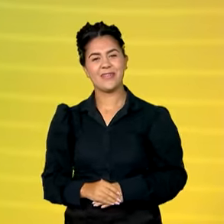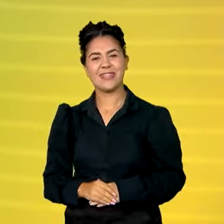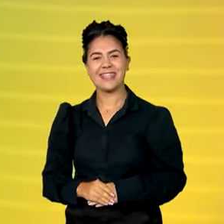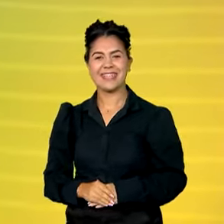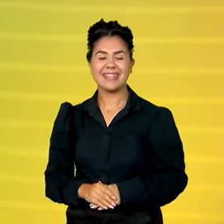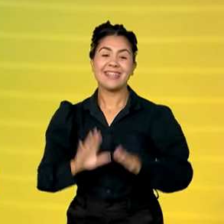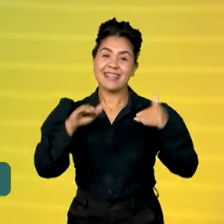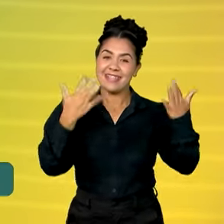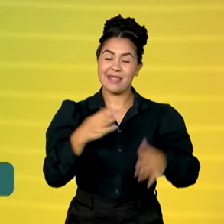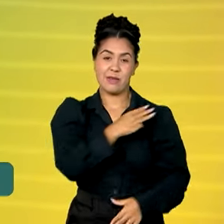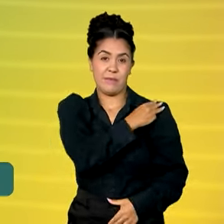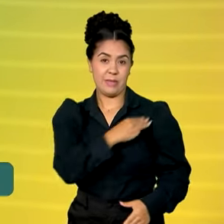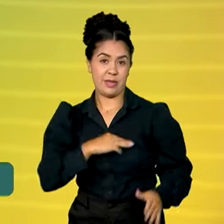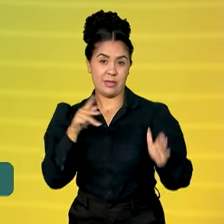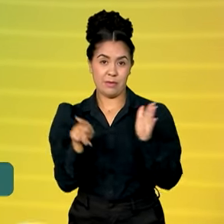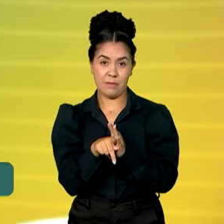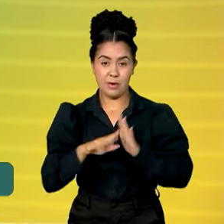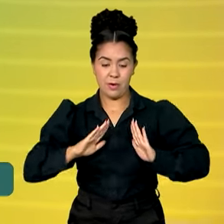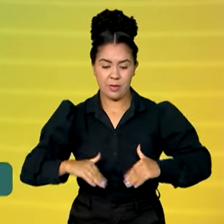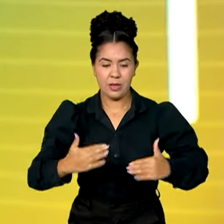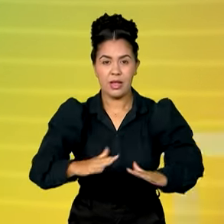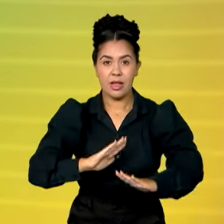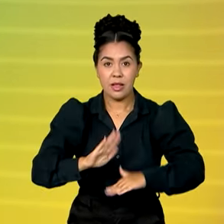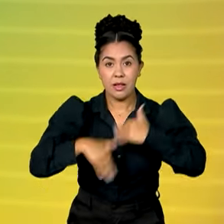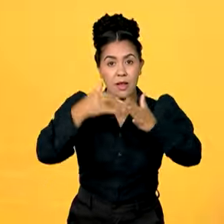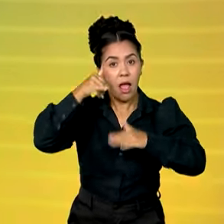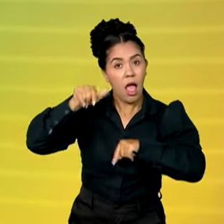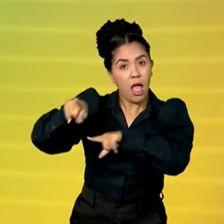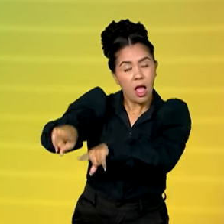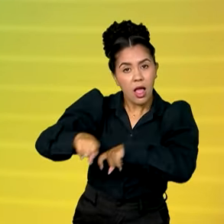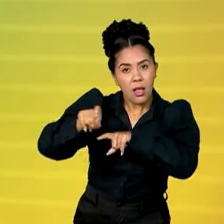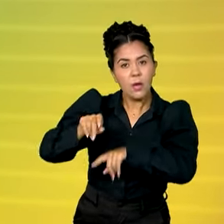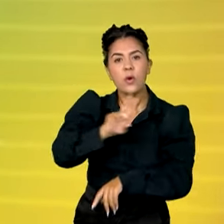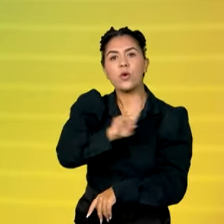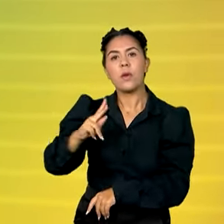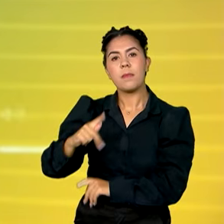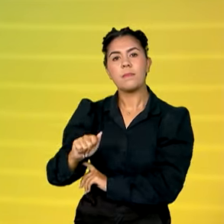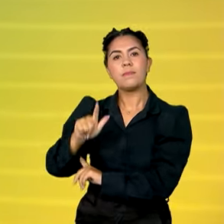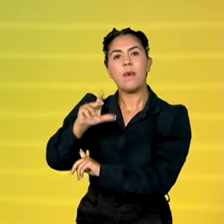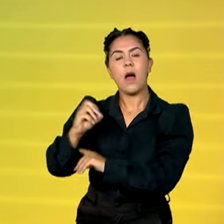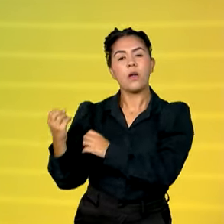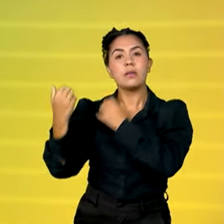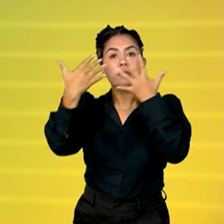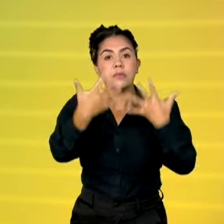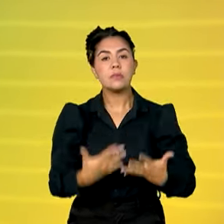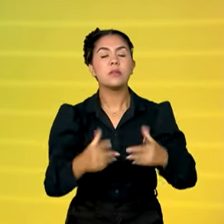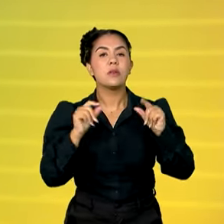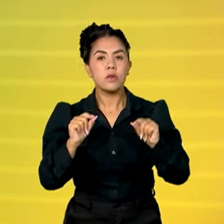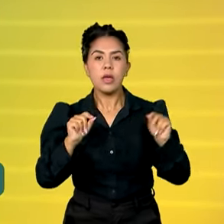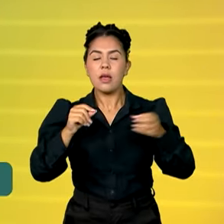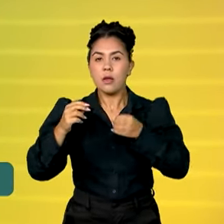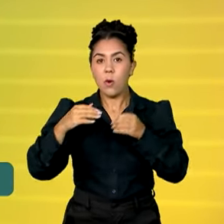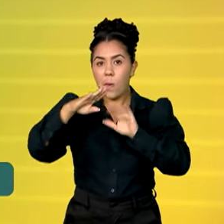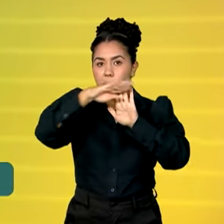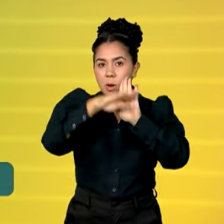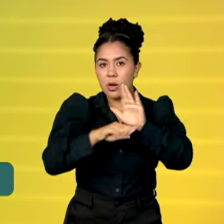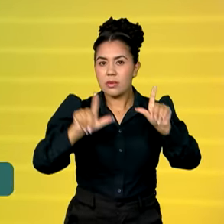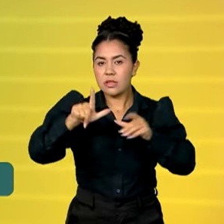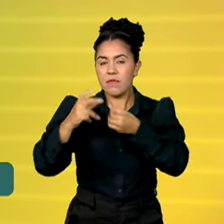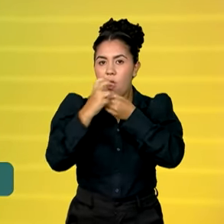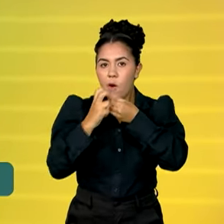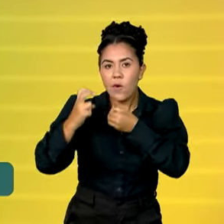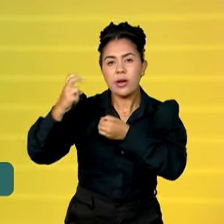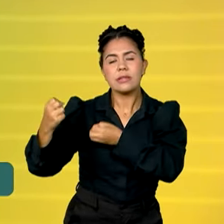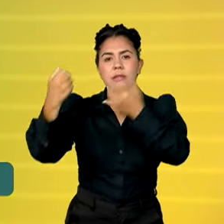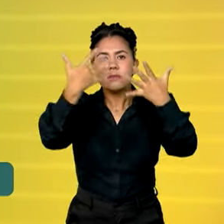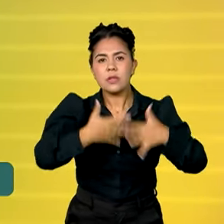O ministro do Desenvolvimento Agrário e Agricultura Familiar, Paulo Teixeira, falou para o programa A Voz do Brasil sobre os planos